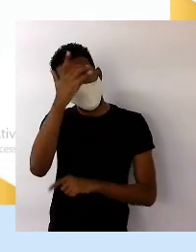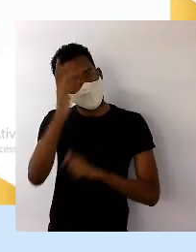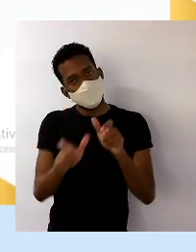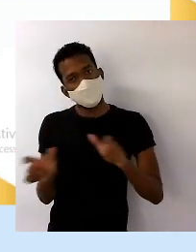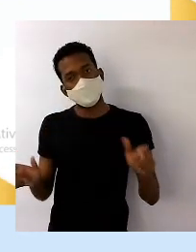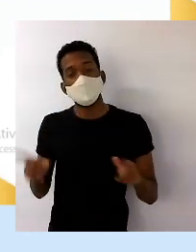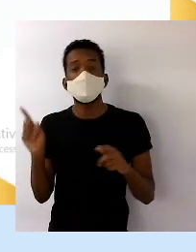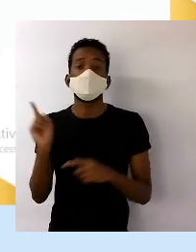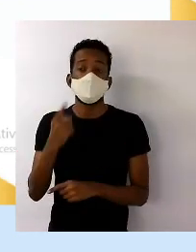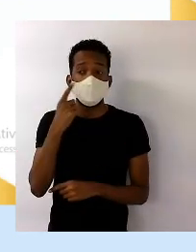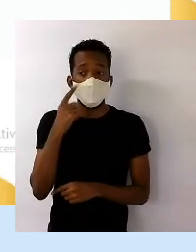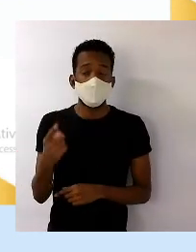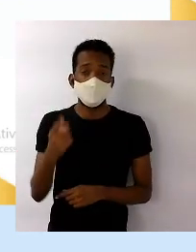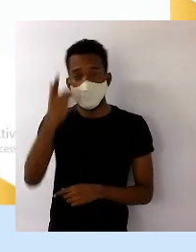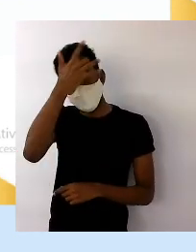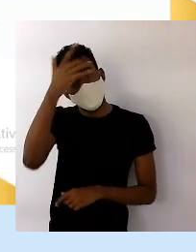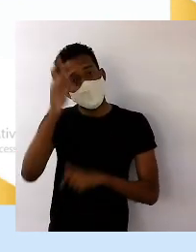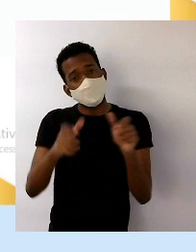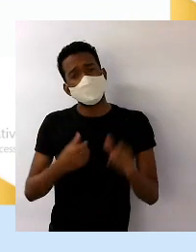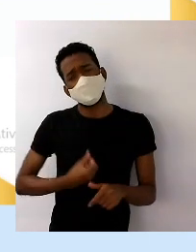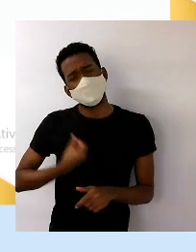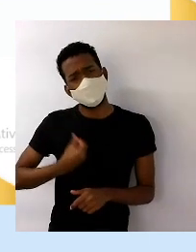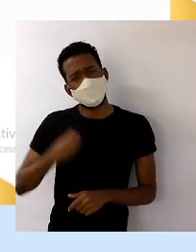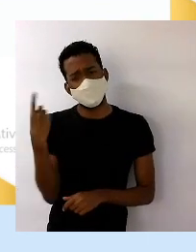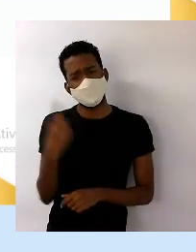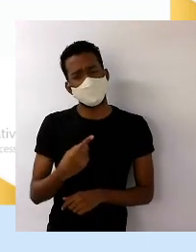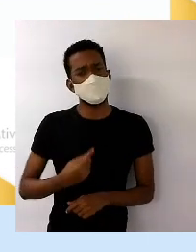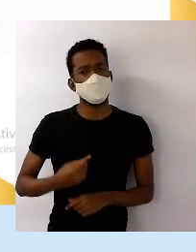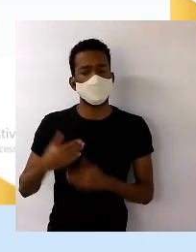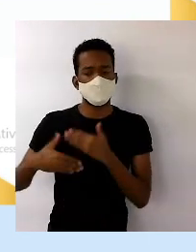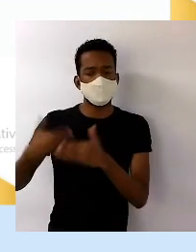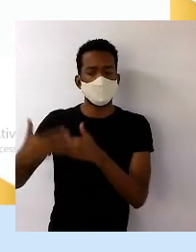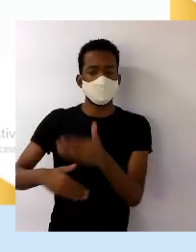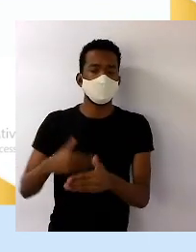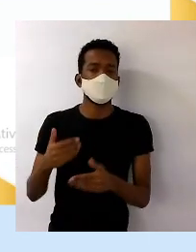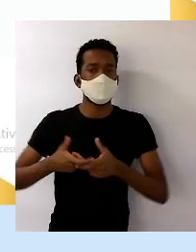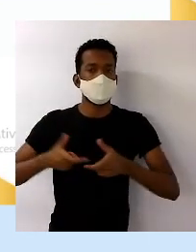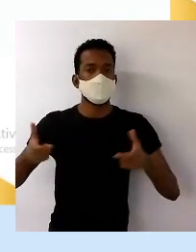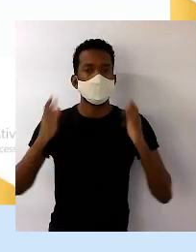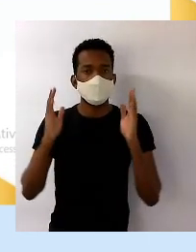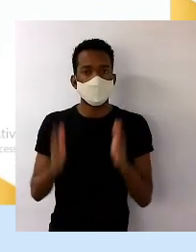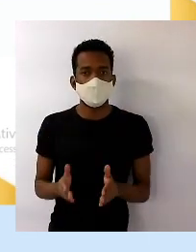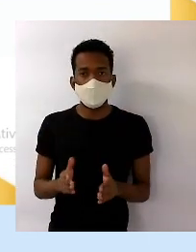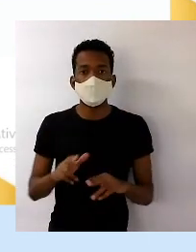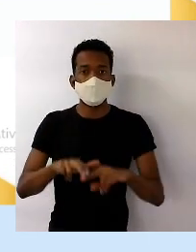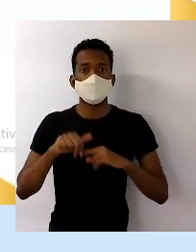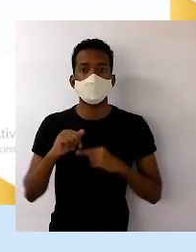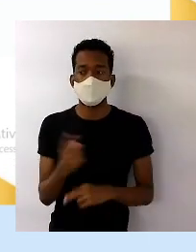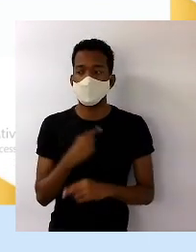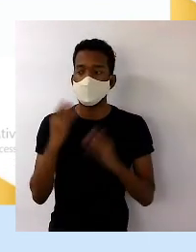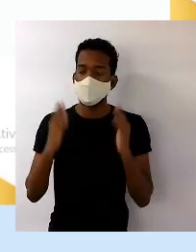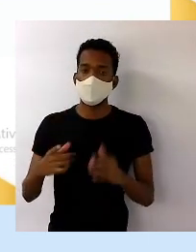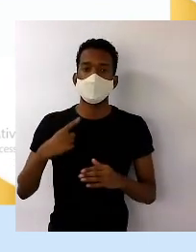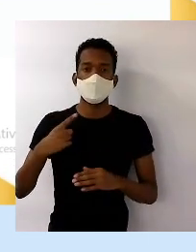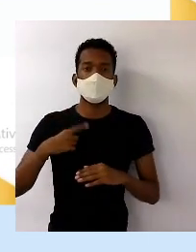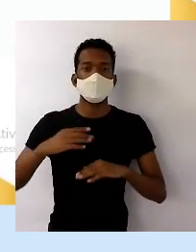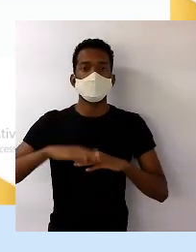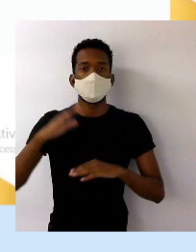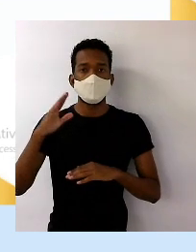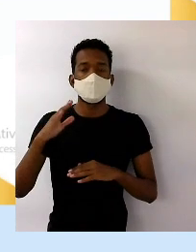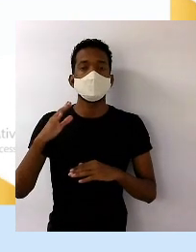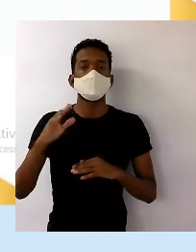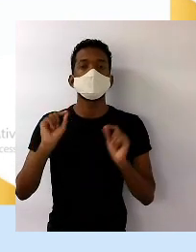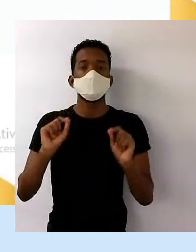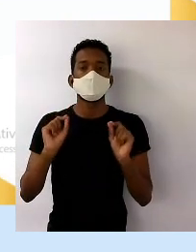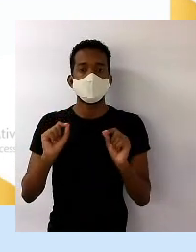a expectativa de vida das pessoas aumentassem bastante. Por isso que a gente diz que o Brasil passou por uma transição demográfica,